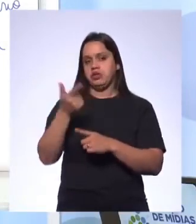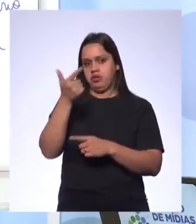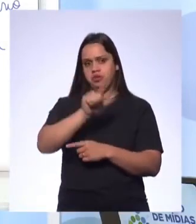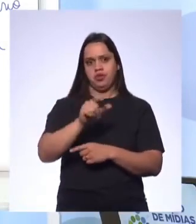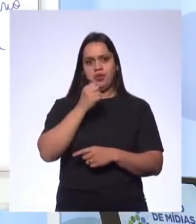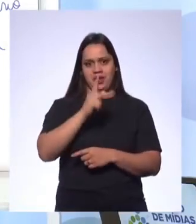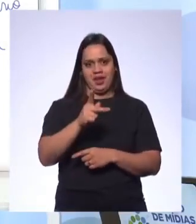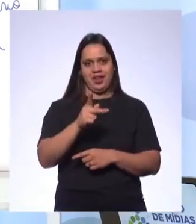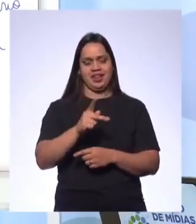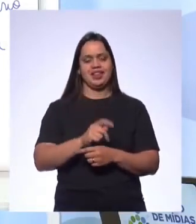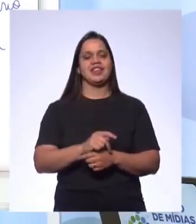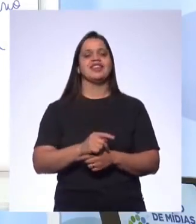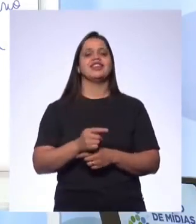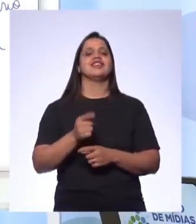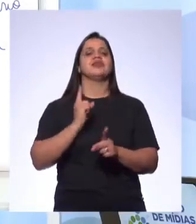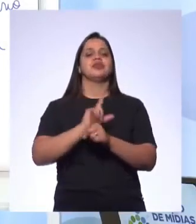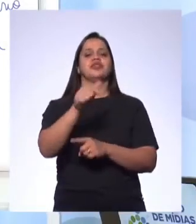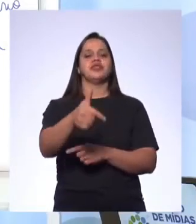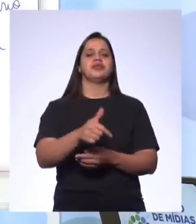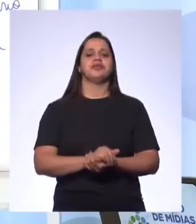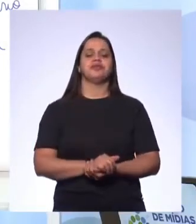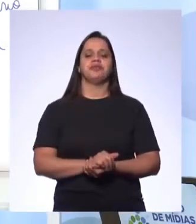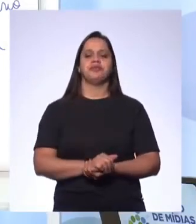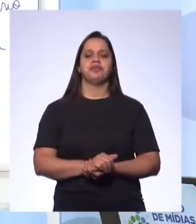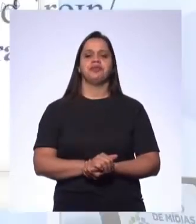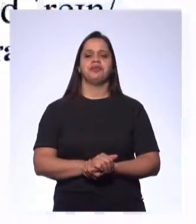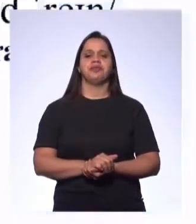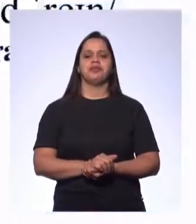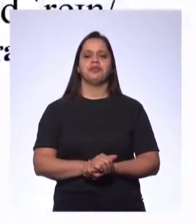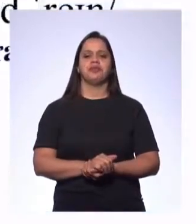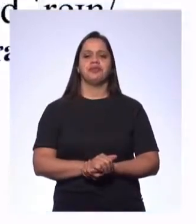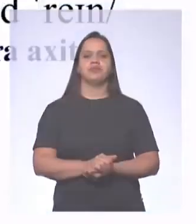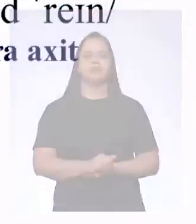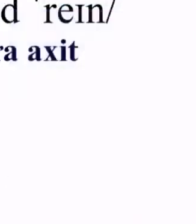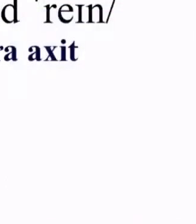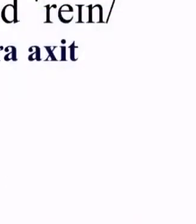gente? See you later, eu te vejo daqui a pouco. Acid Rain